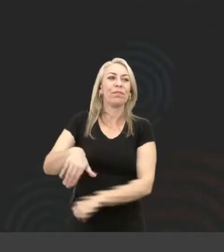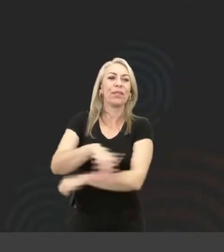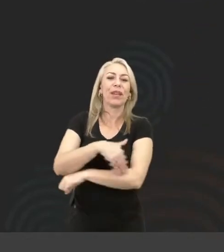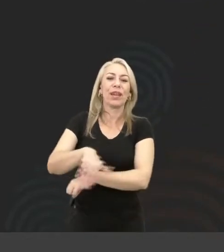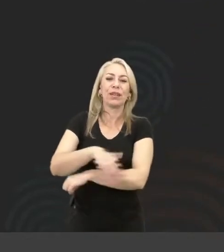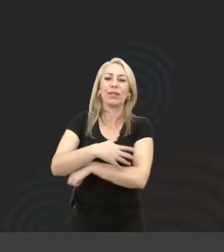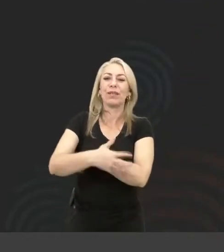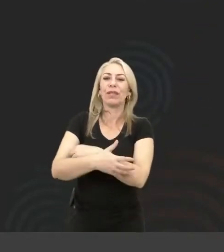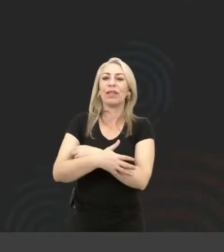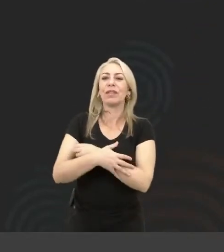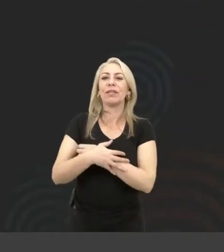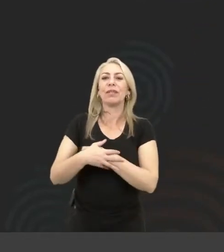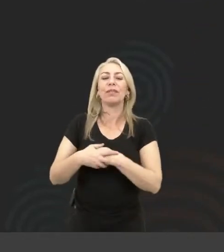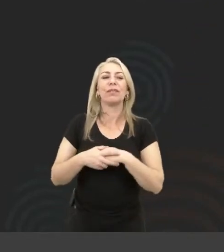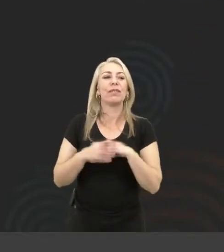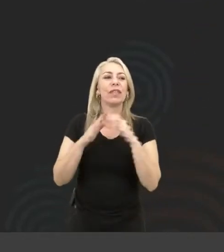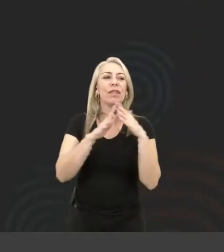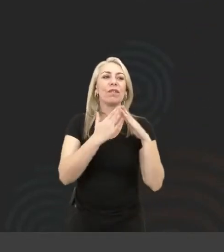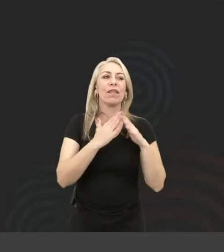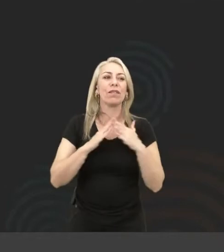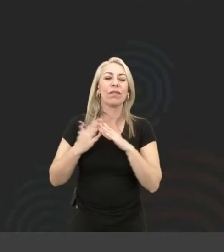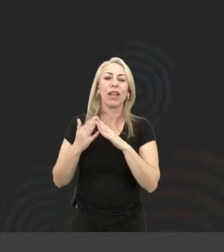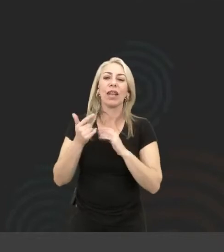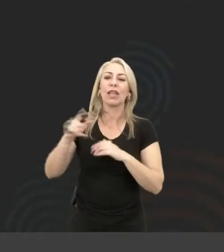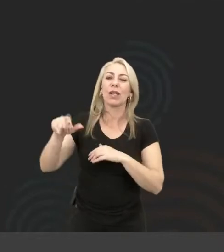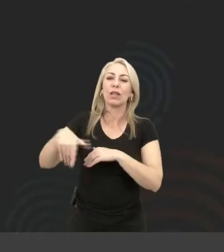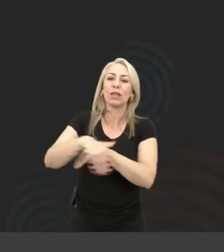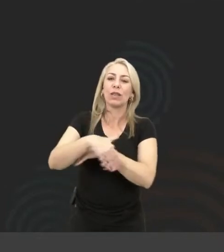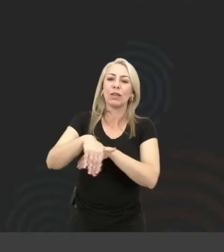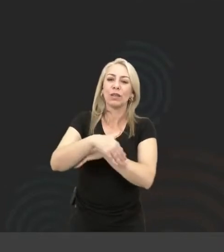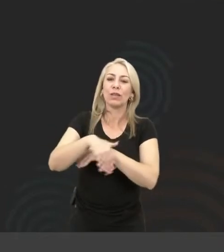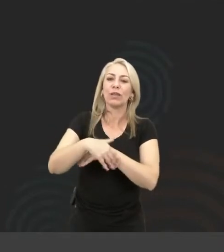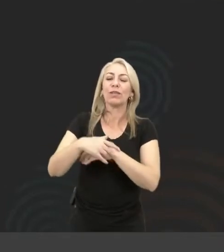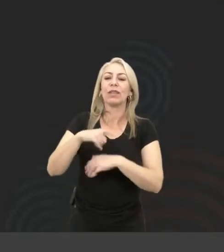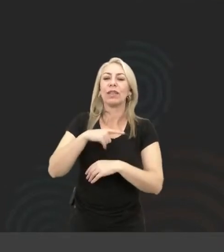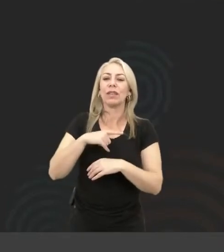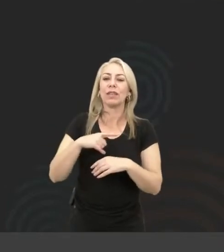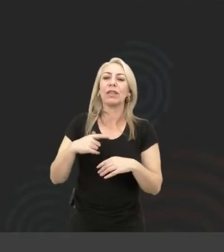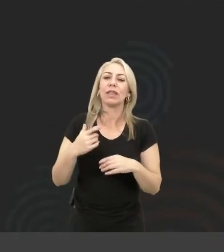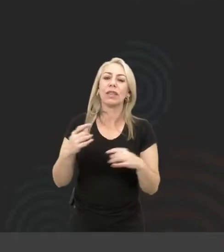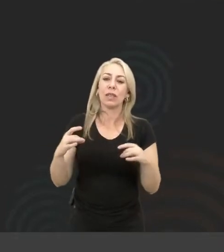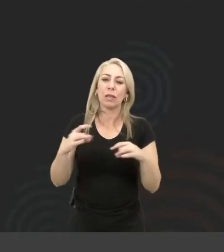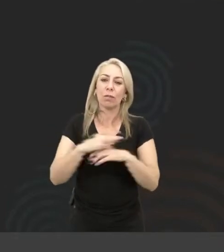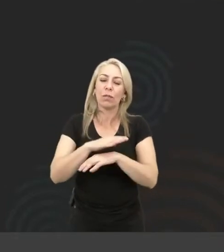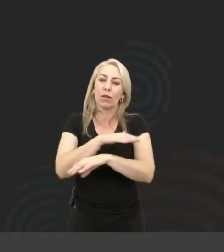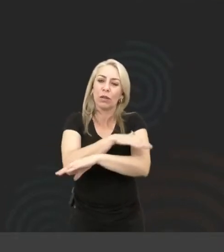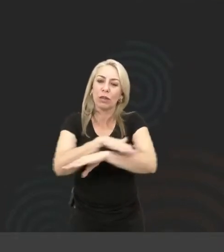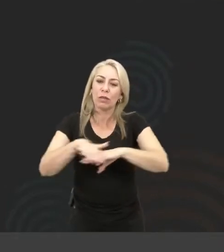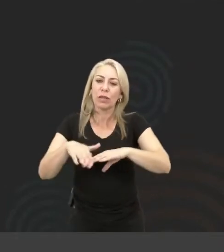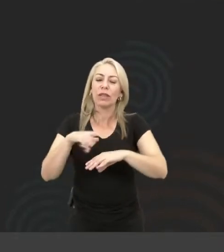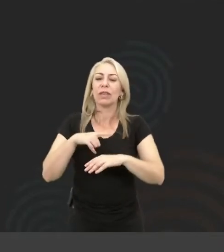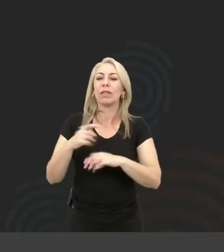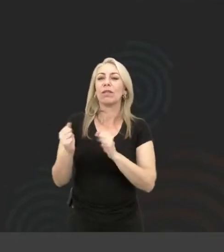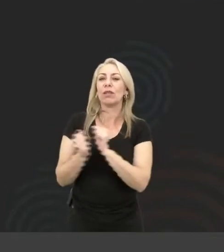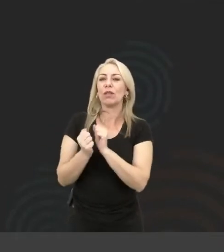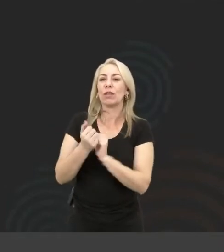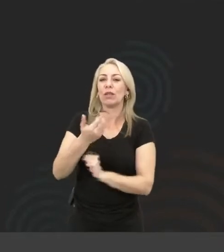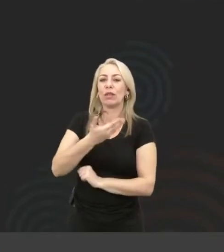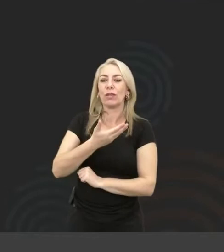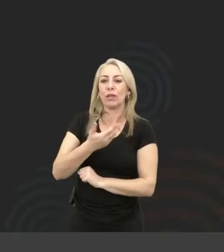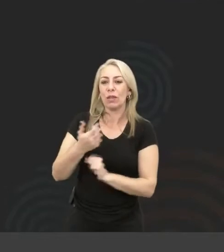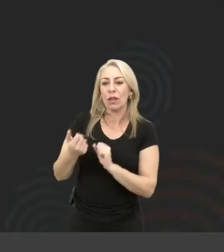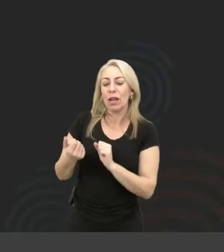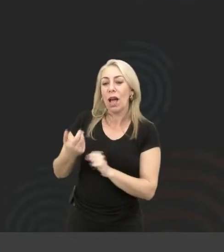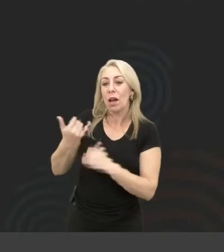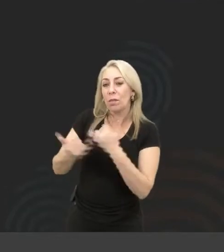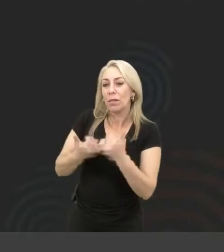asfalto. Então, eu sabia que quando eles estavam comigo, eles estavam brincando, se divertindo, jogando bola no